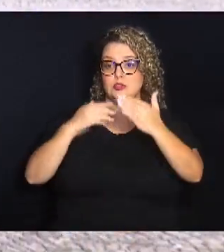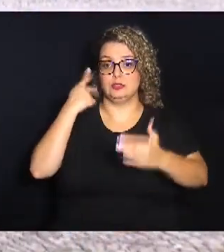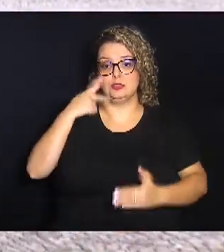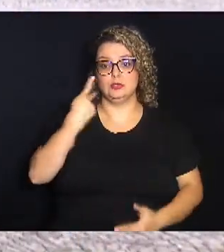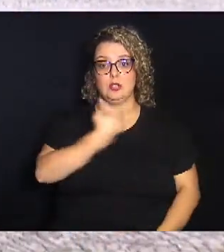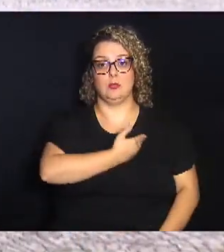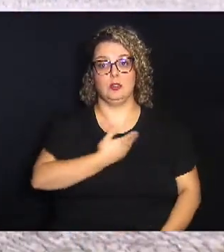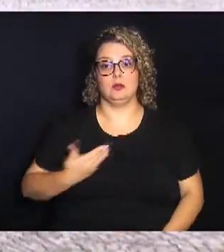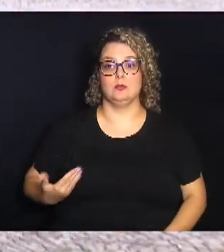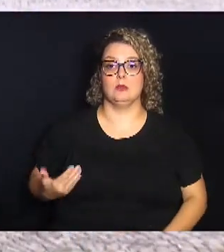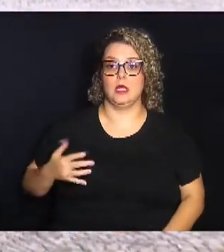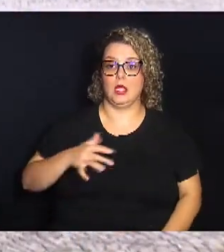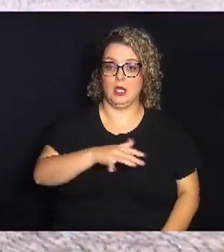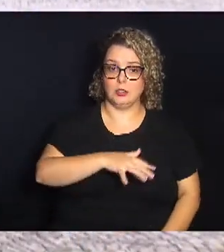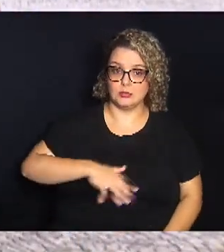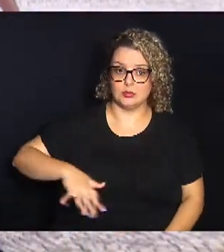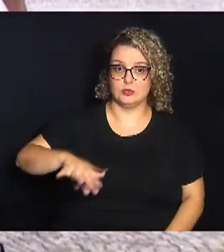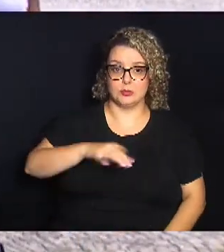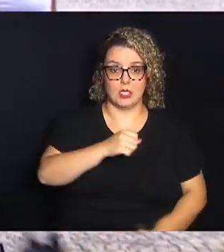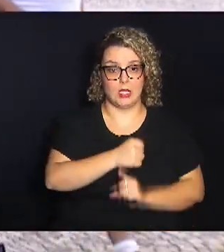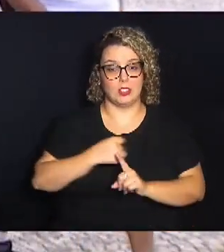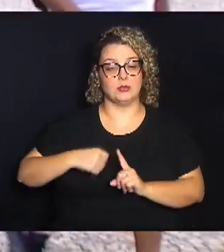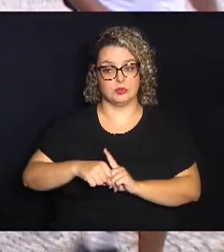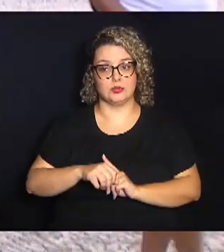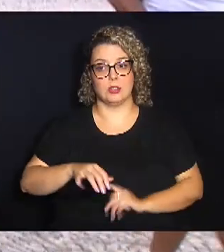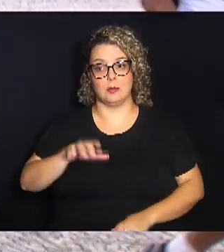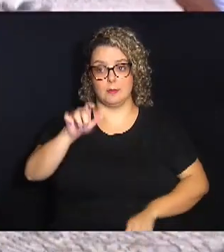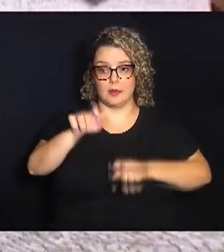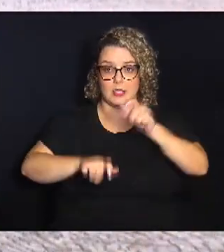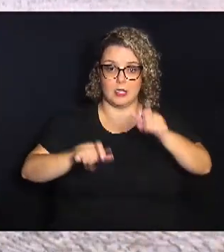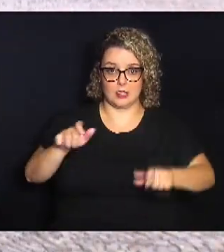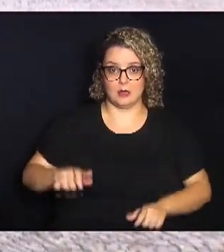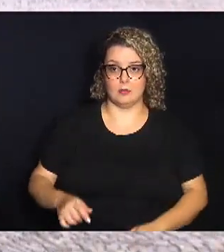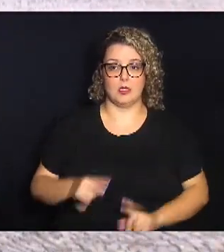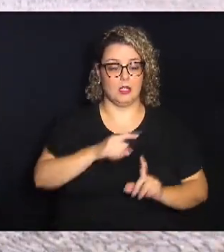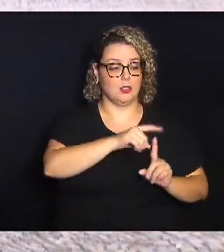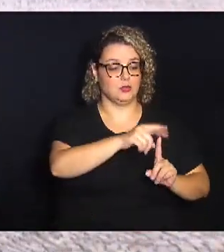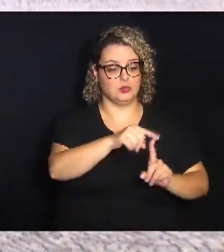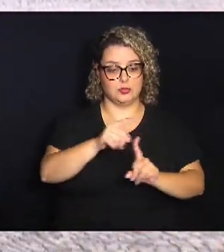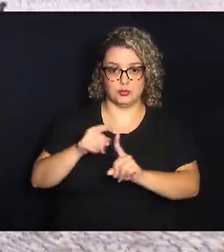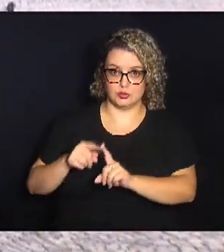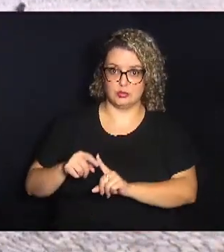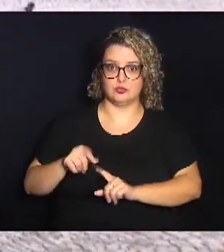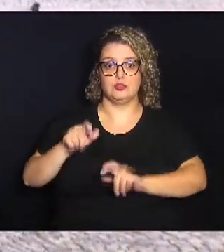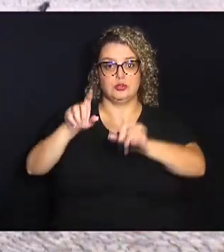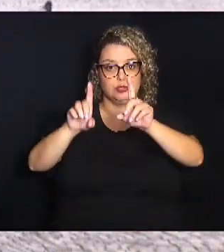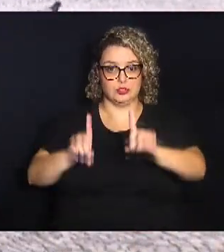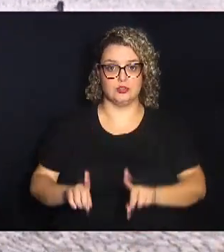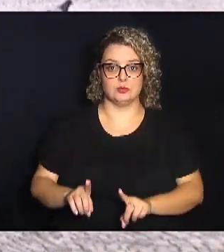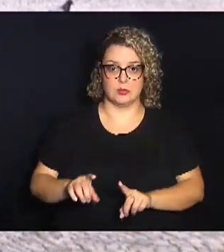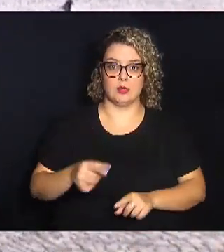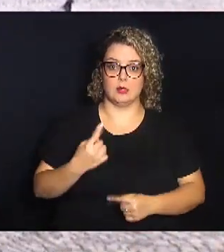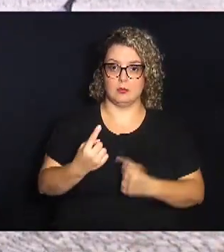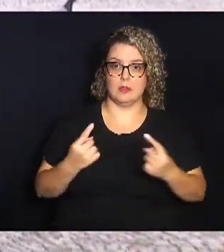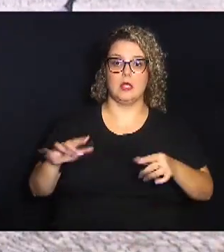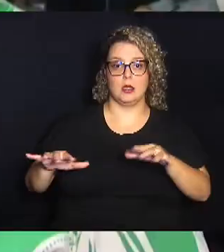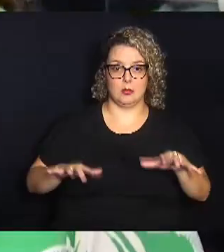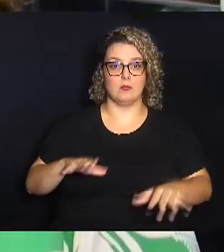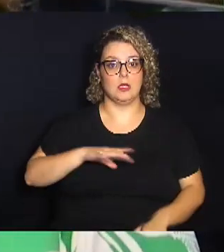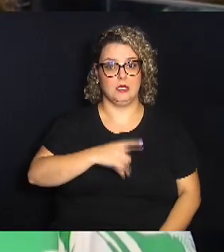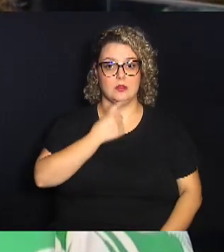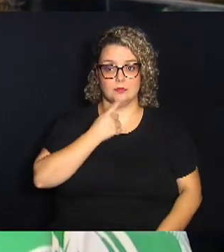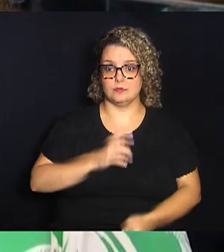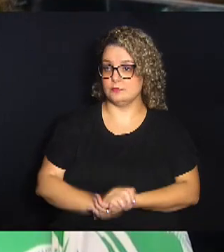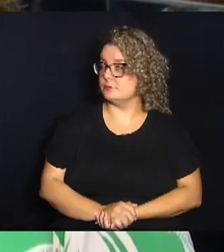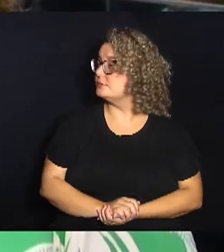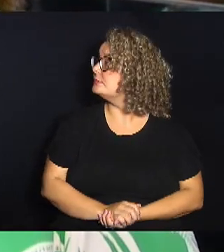para este segmento social, direcionadas para cada tipo de deficiência e para cada região aqui de Campinas.